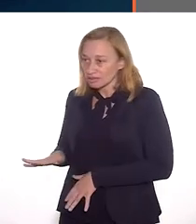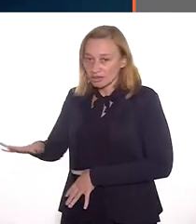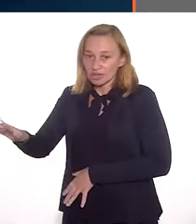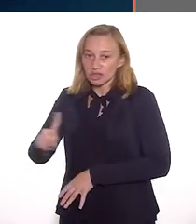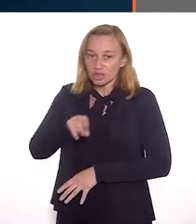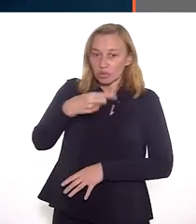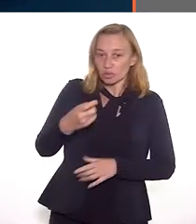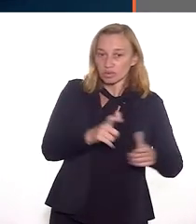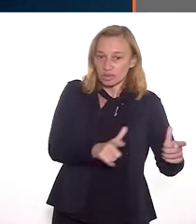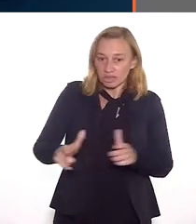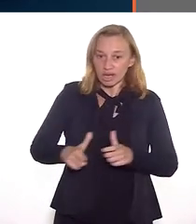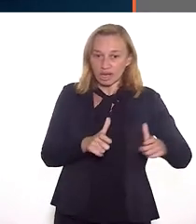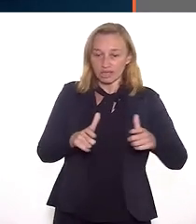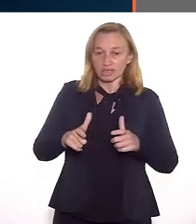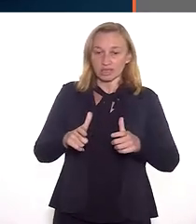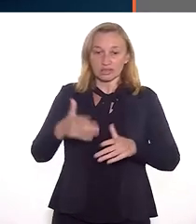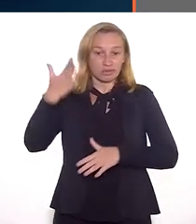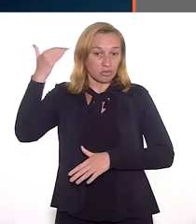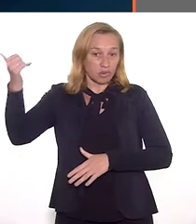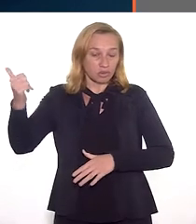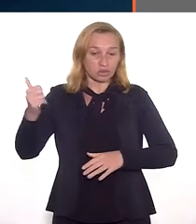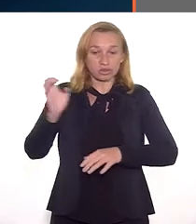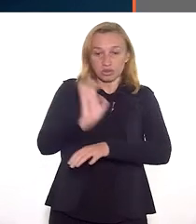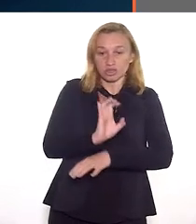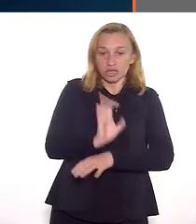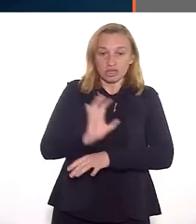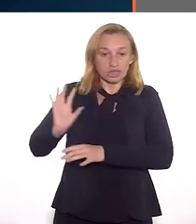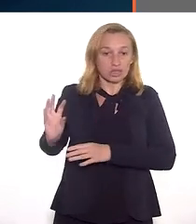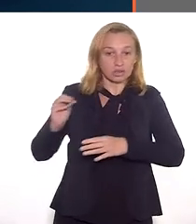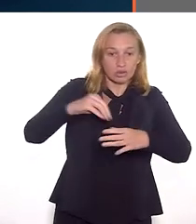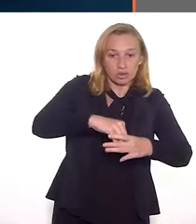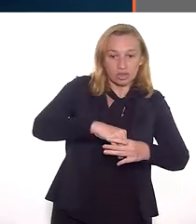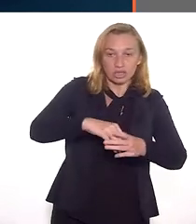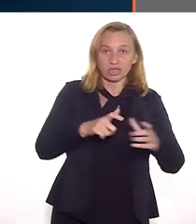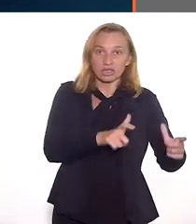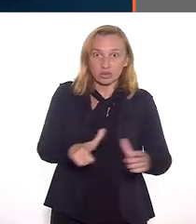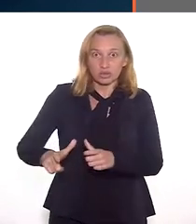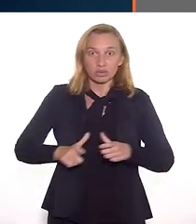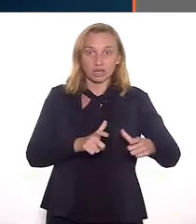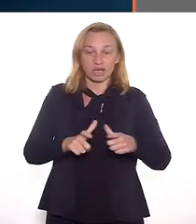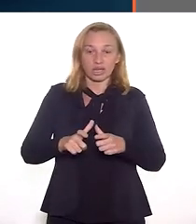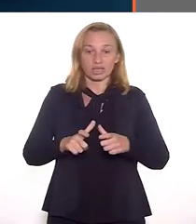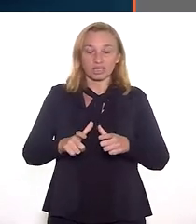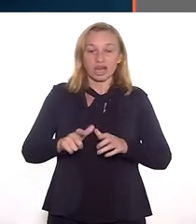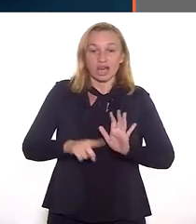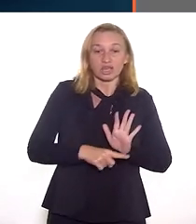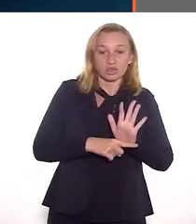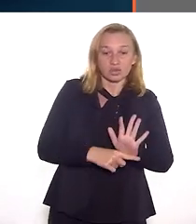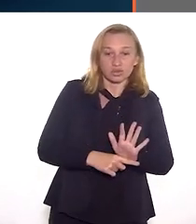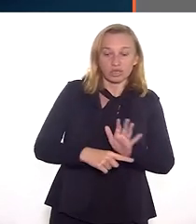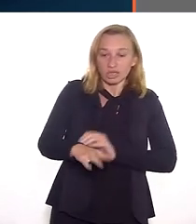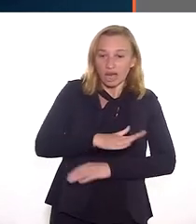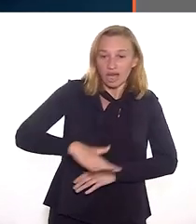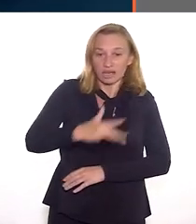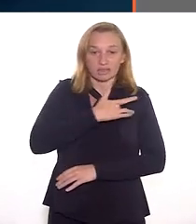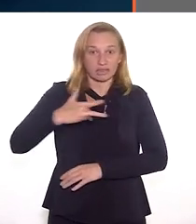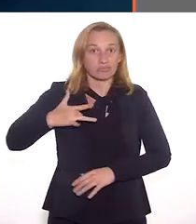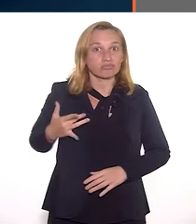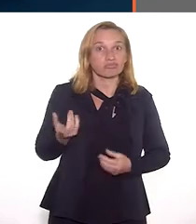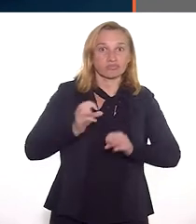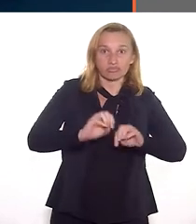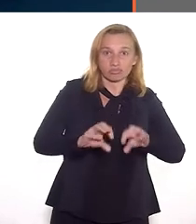áreas populares do Estado. A ideia é que sejam implementadas nesses locais ações nas áreas da saúde,